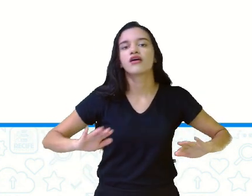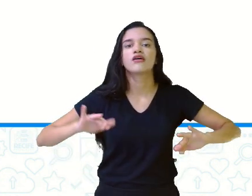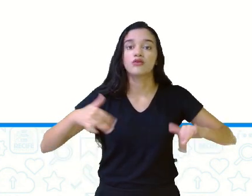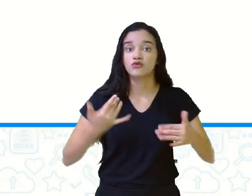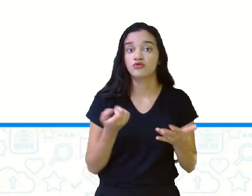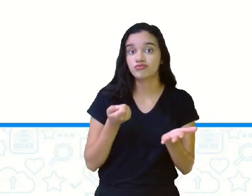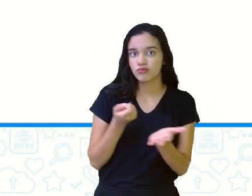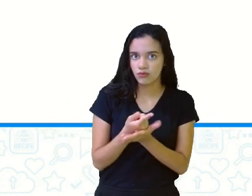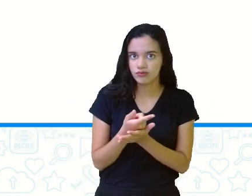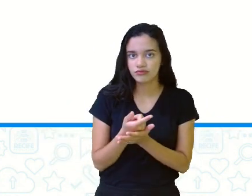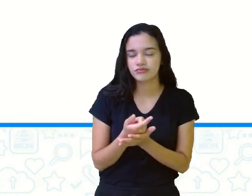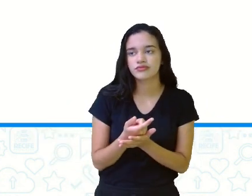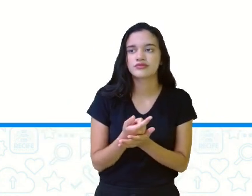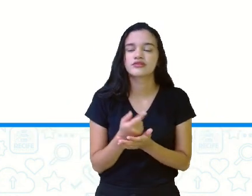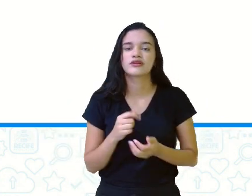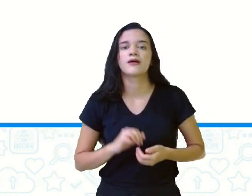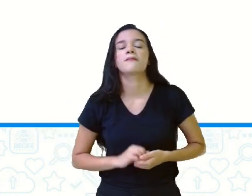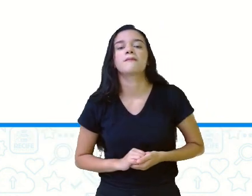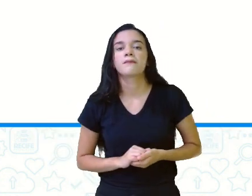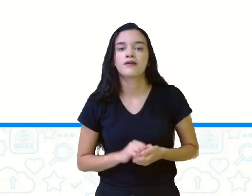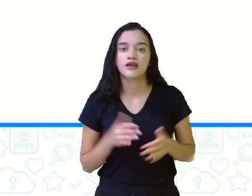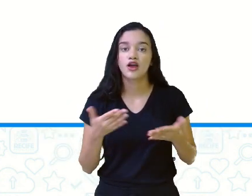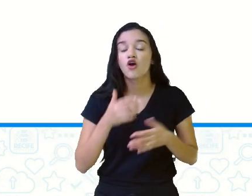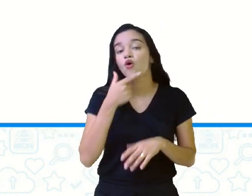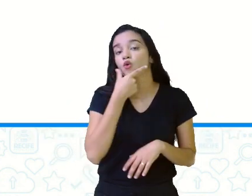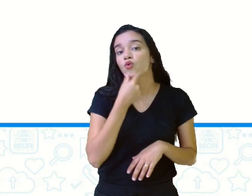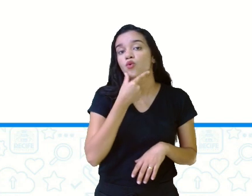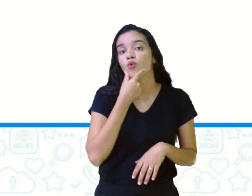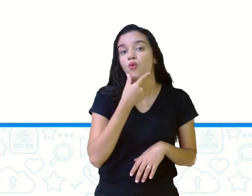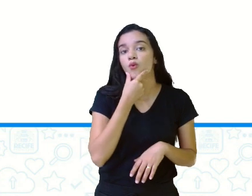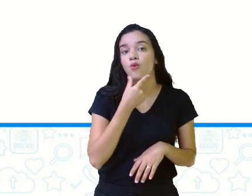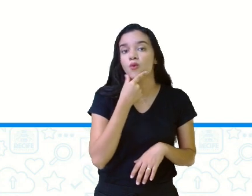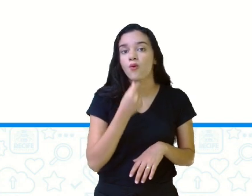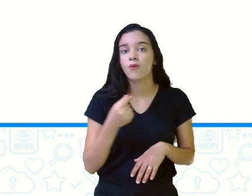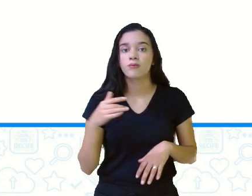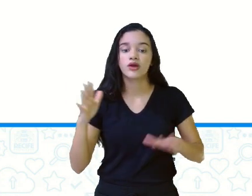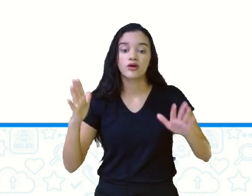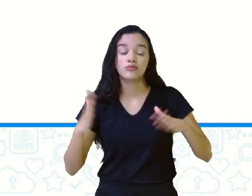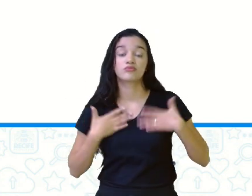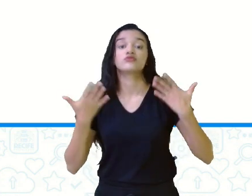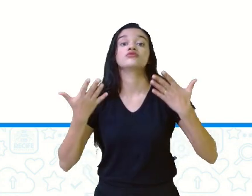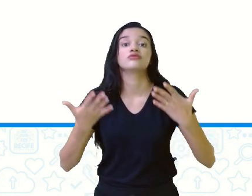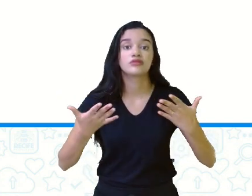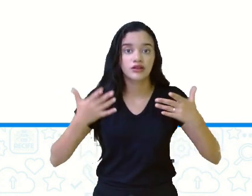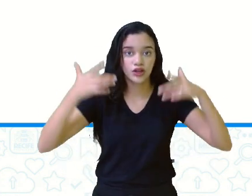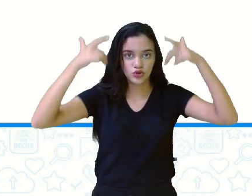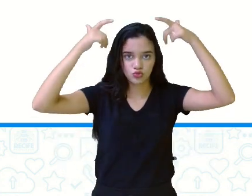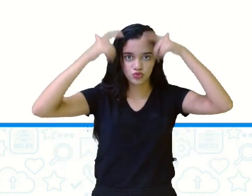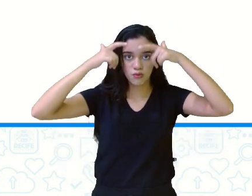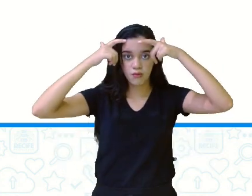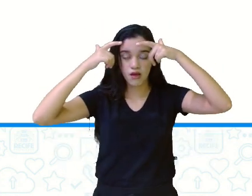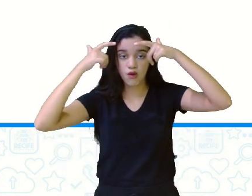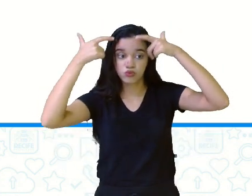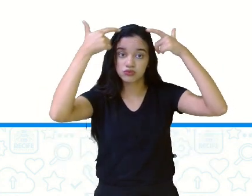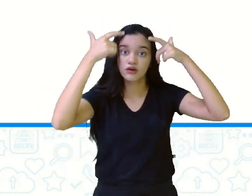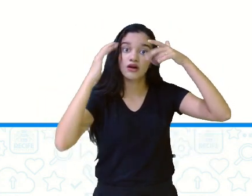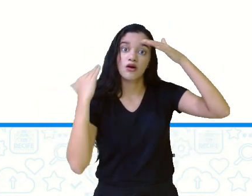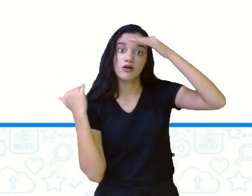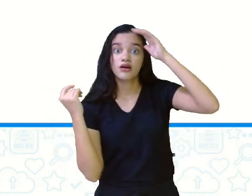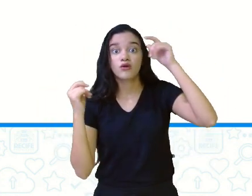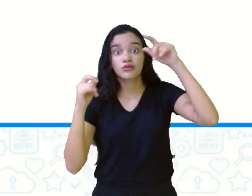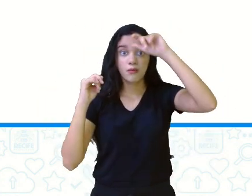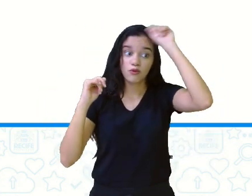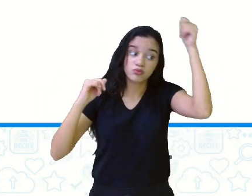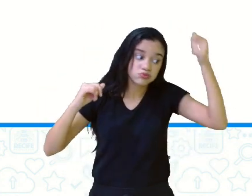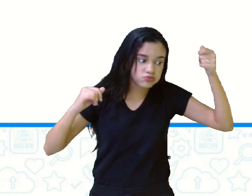artigo indefinido. Um homem esbarrou em mim e o chapéu caiu no chão.